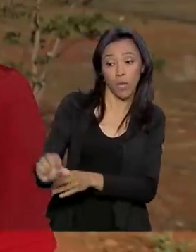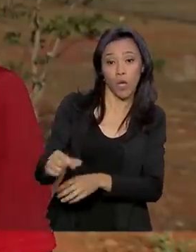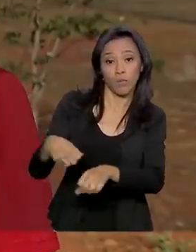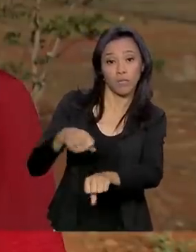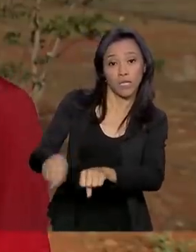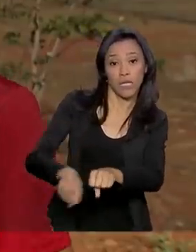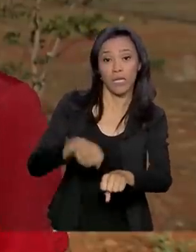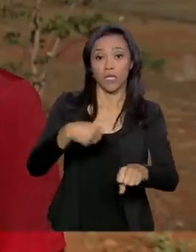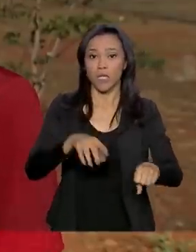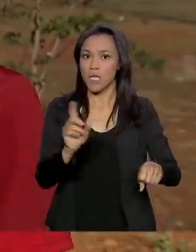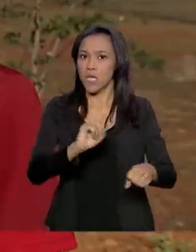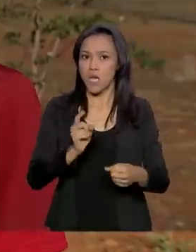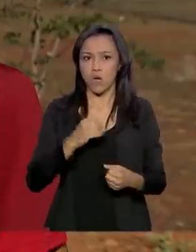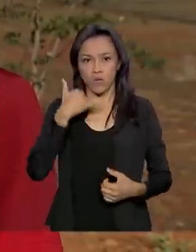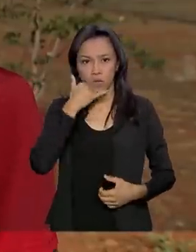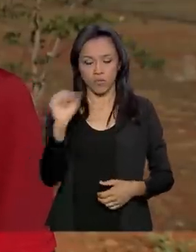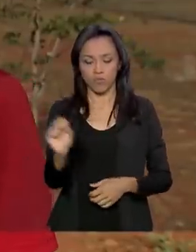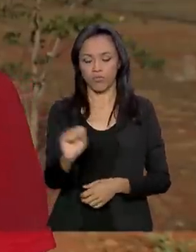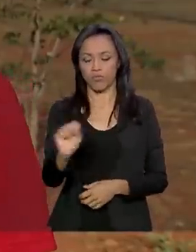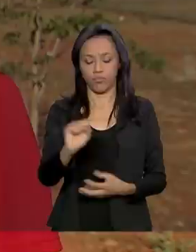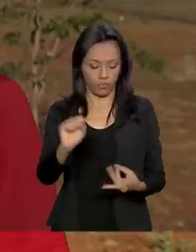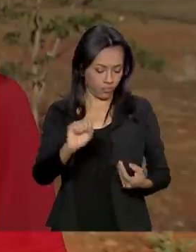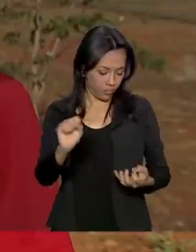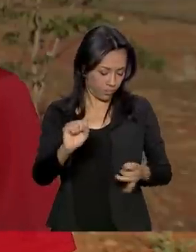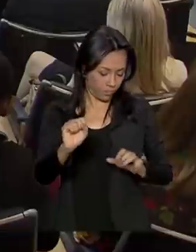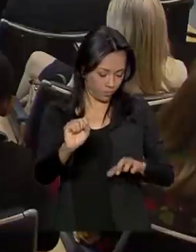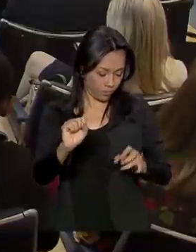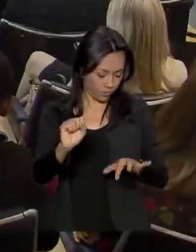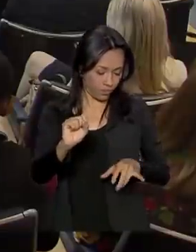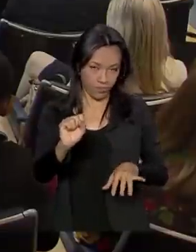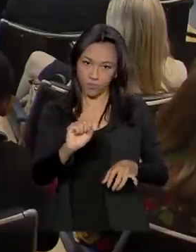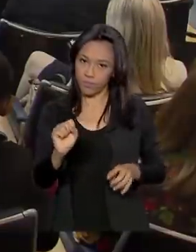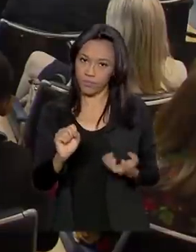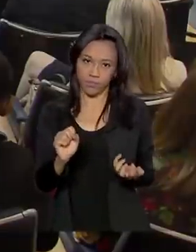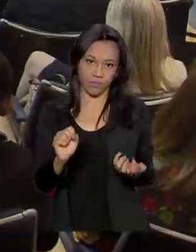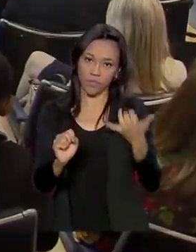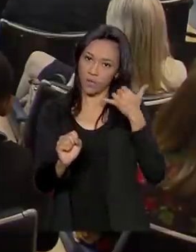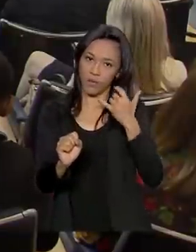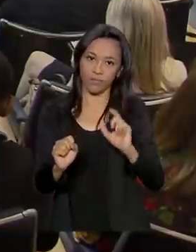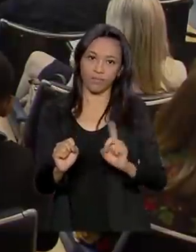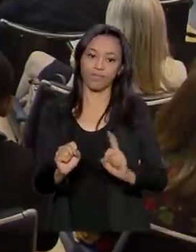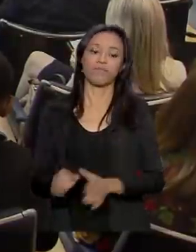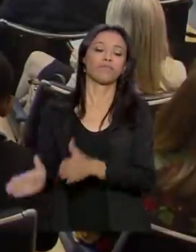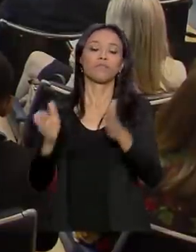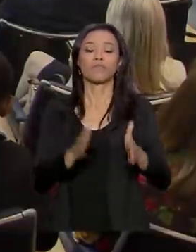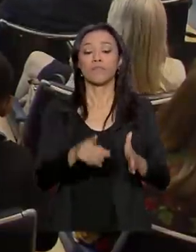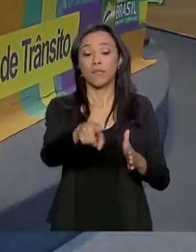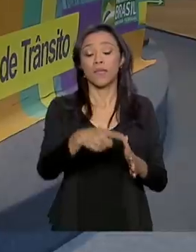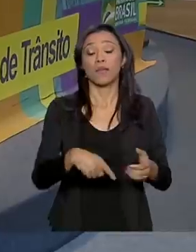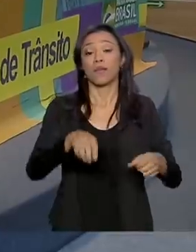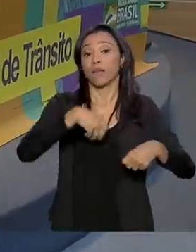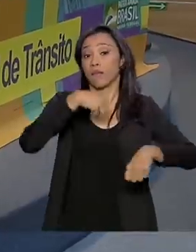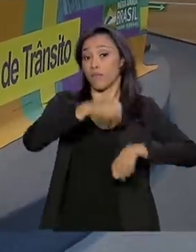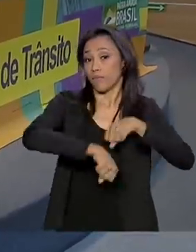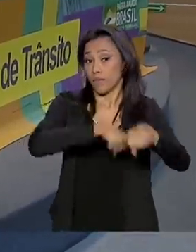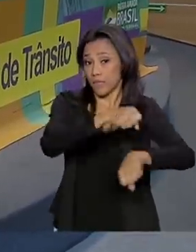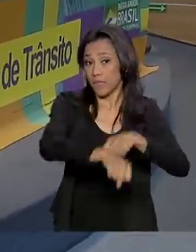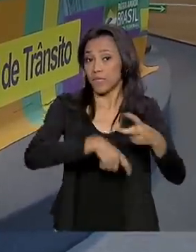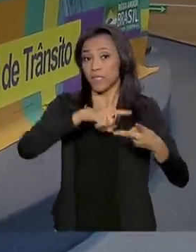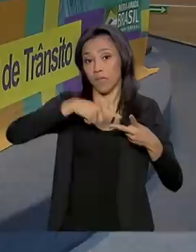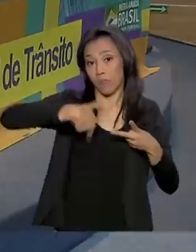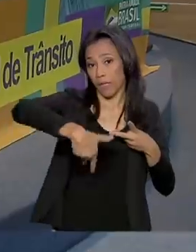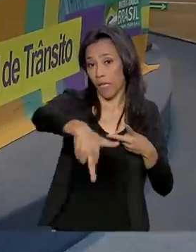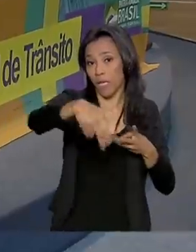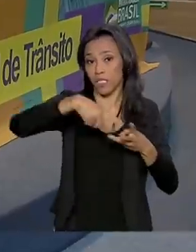o celular durante, dirigir. Ciclistas, pedestres e motociclistas são o foco da Semana